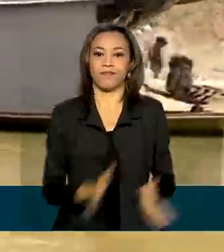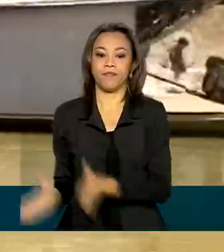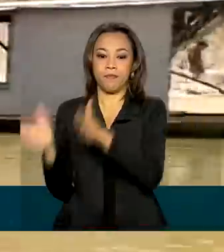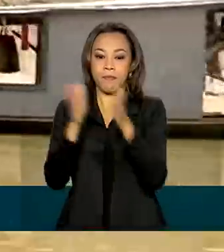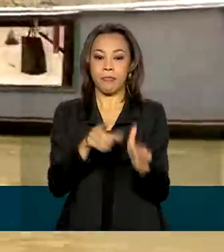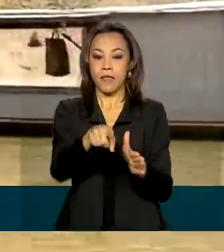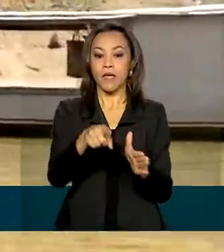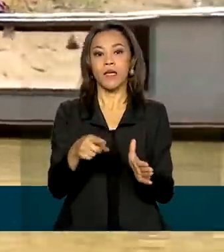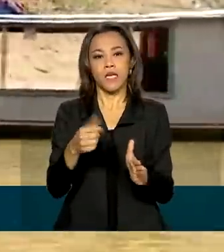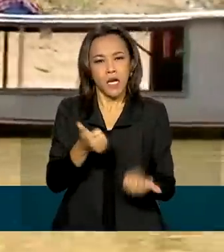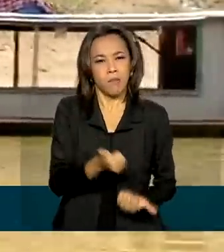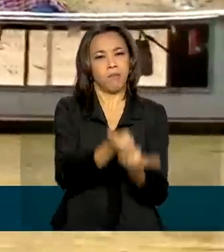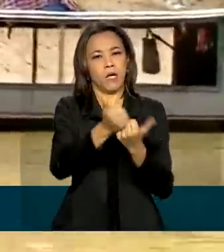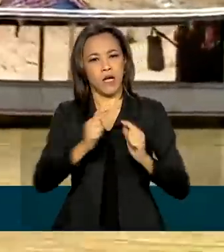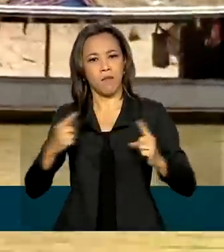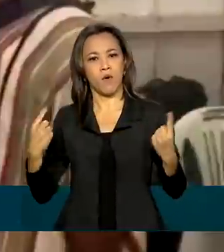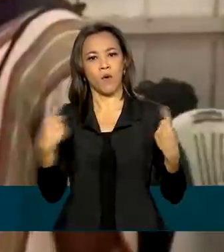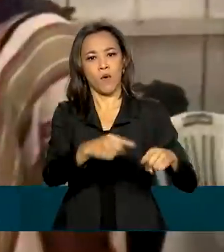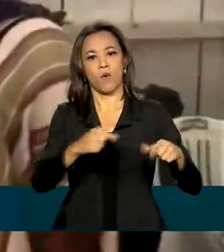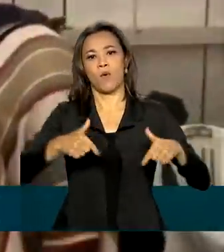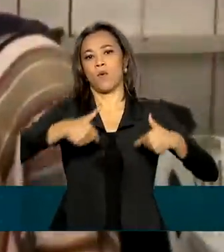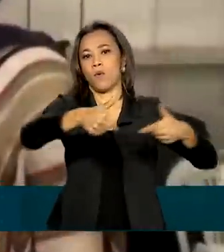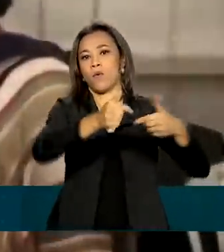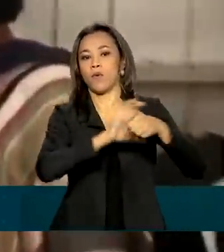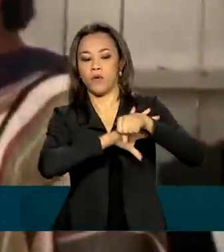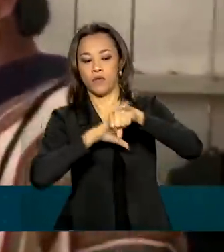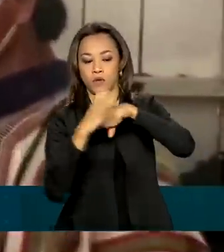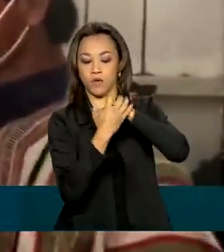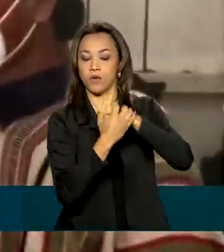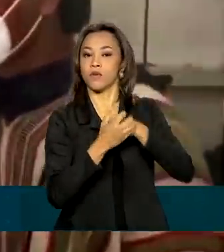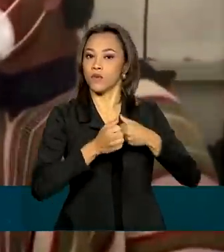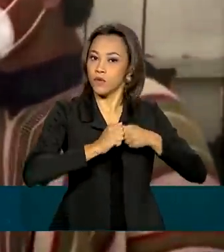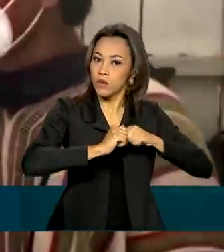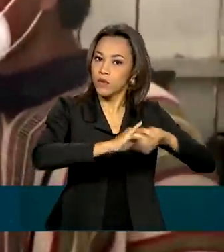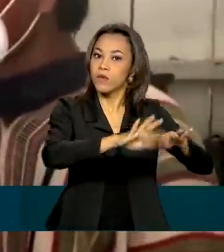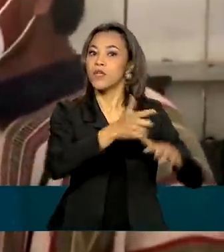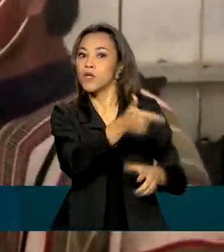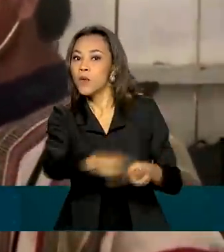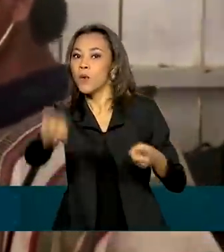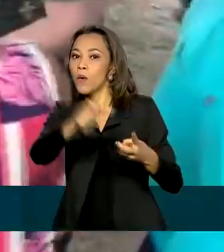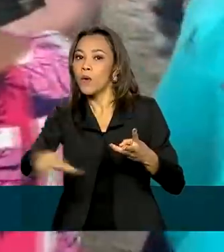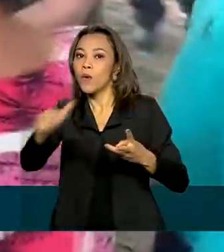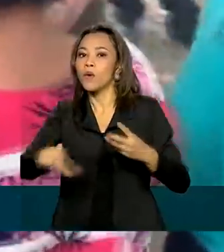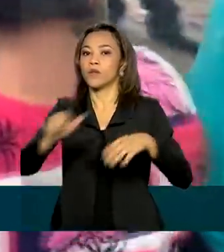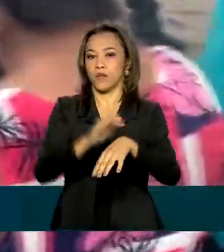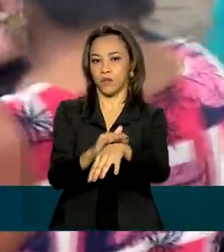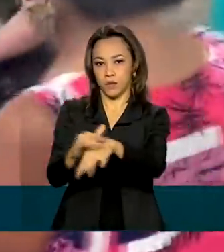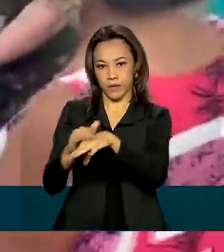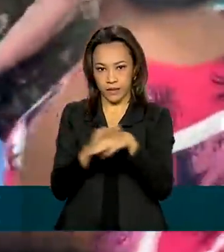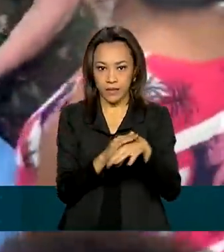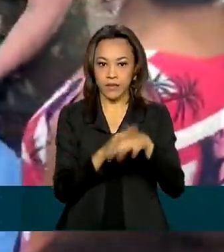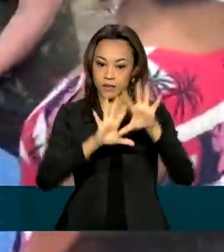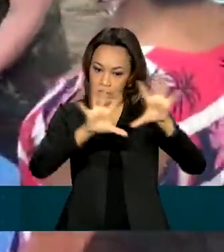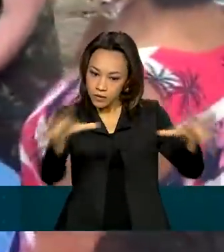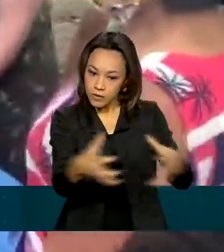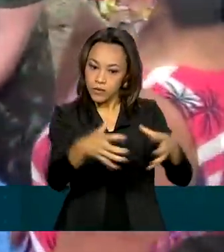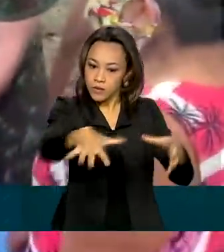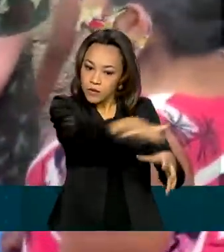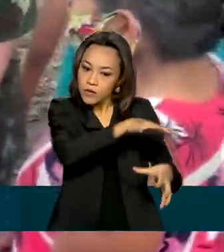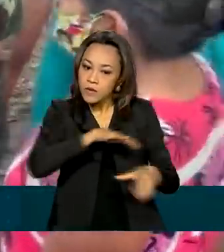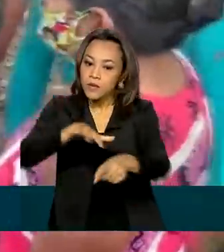reforçar o combate à covid-19 e a outras doenças, nos distritos sanitários especiais indígenas,